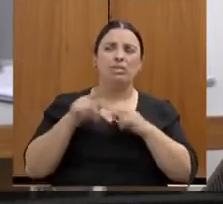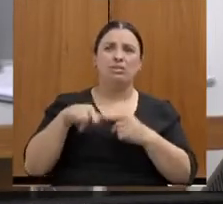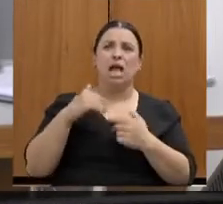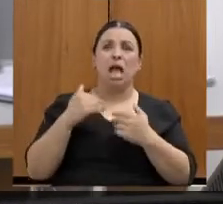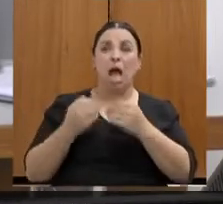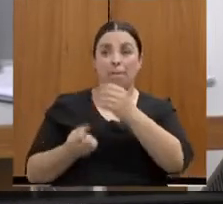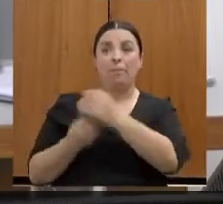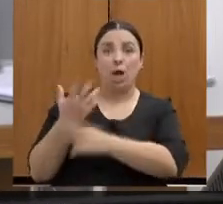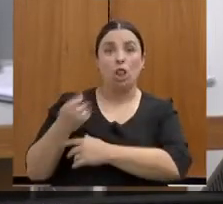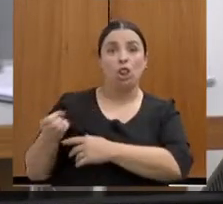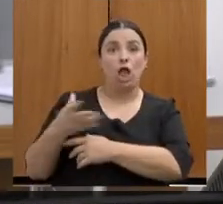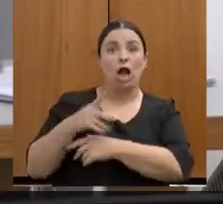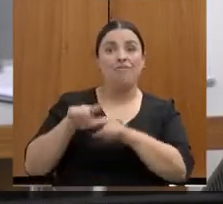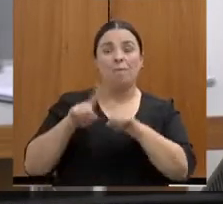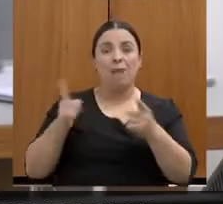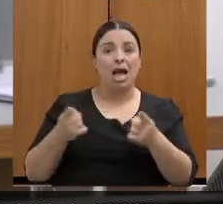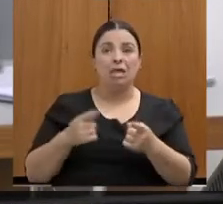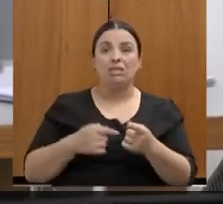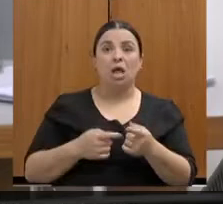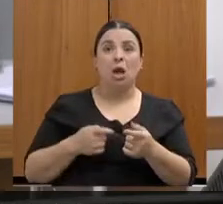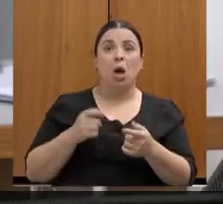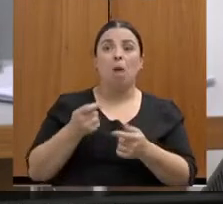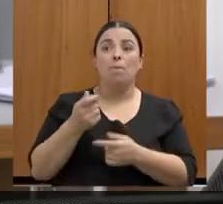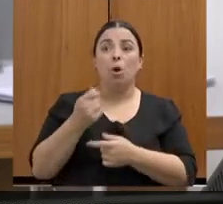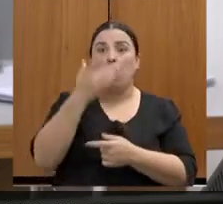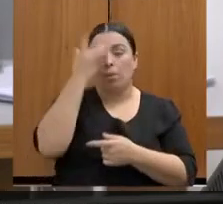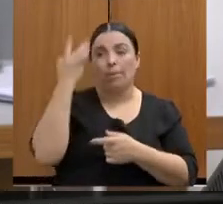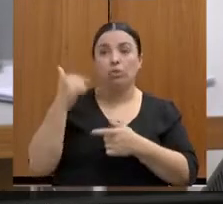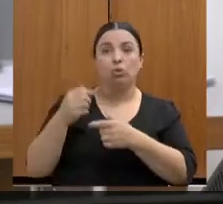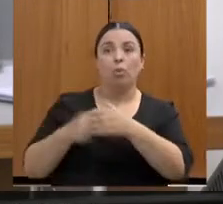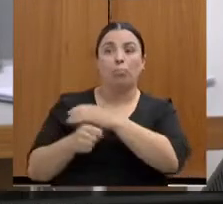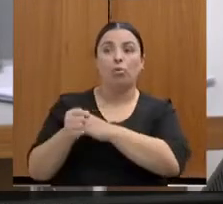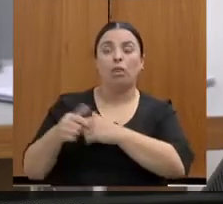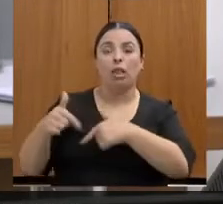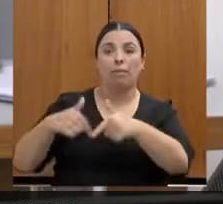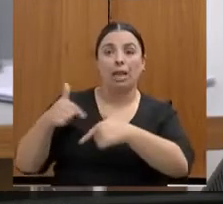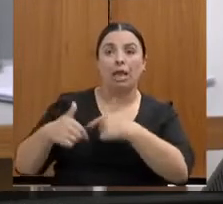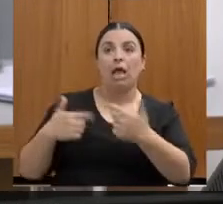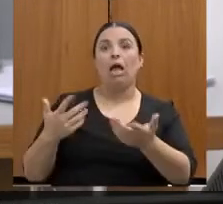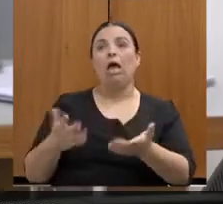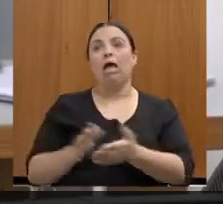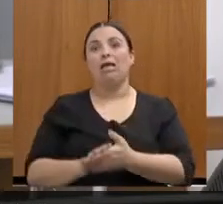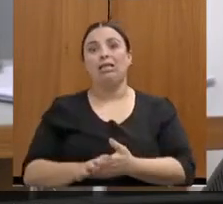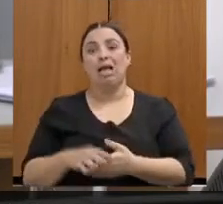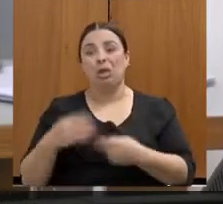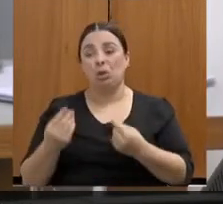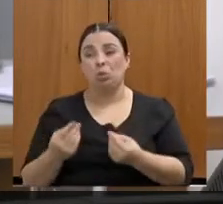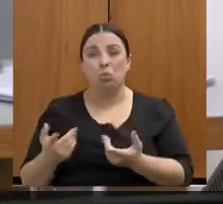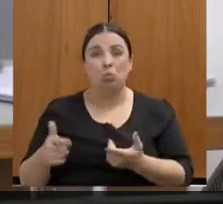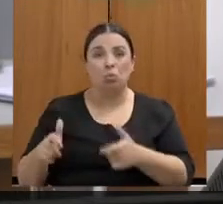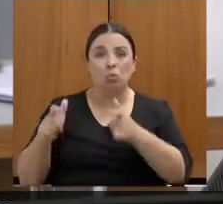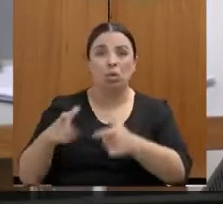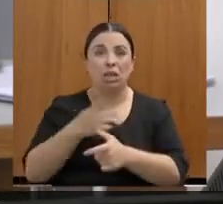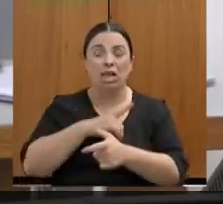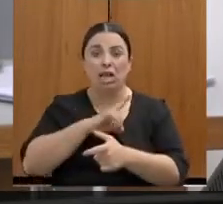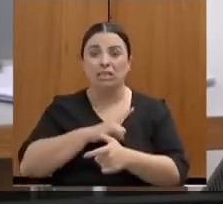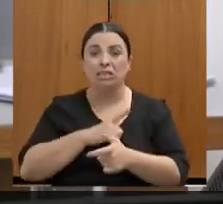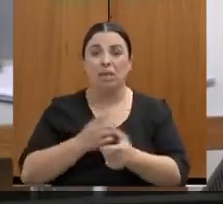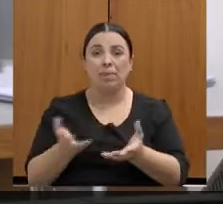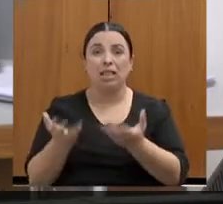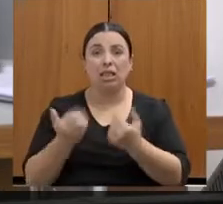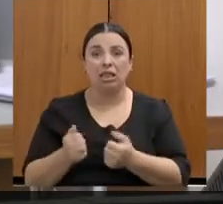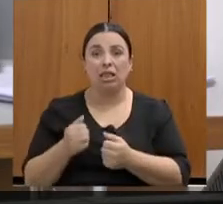suficiente para trabalhar, e você vai ter mais uma unidade para atender mal as pessoas, e o cidadão não merece isso.